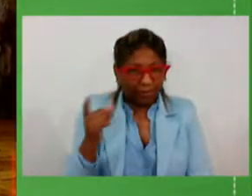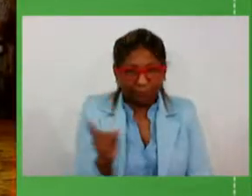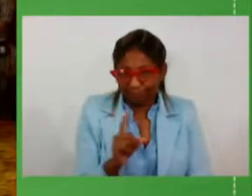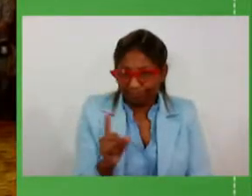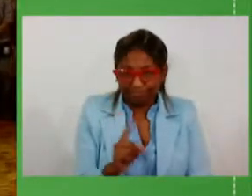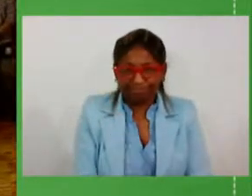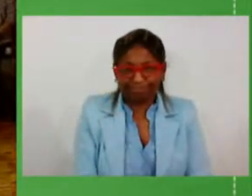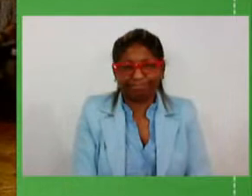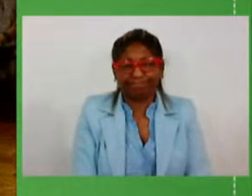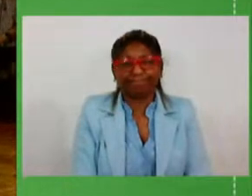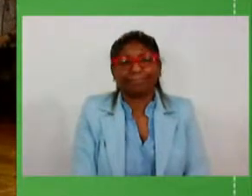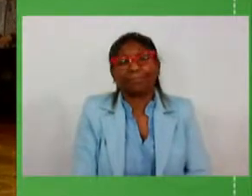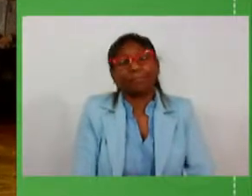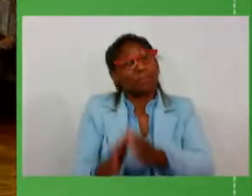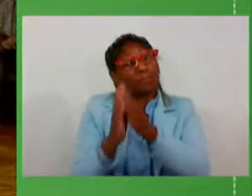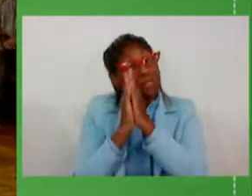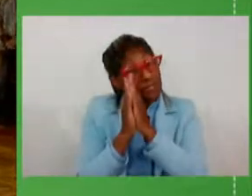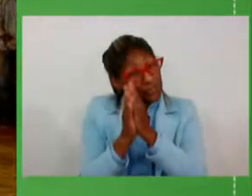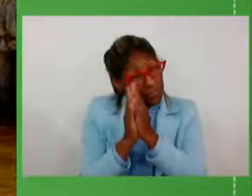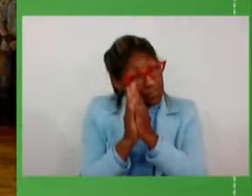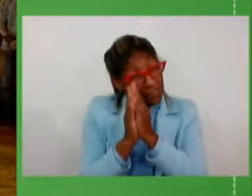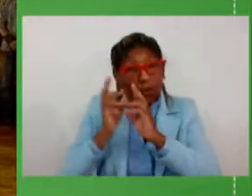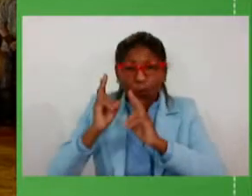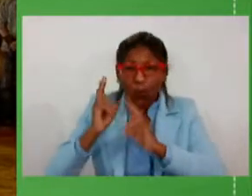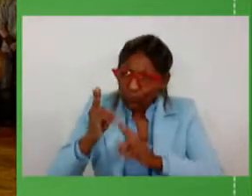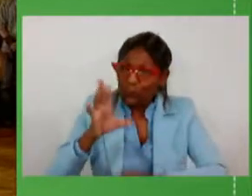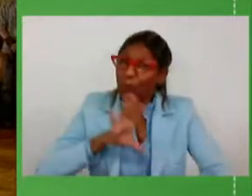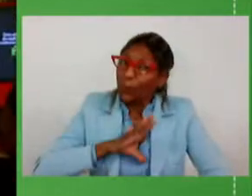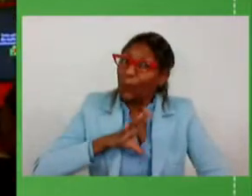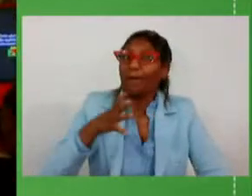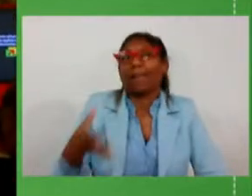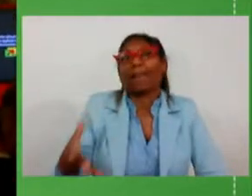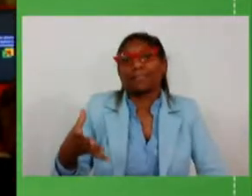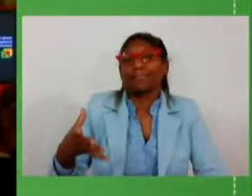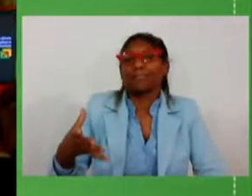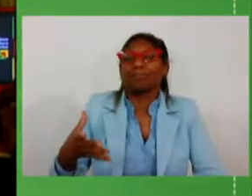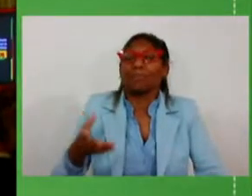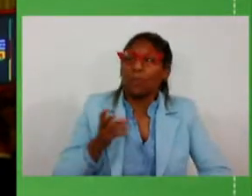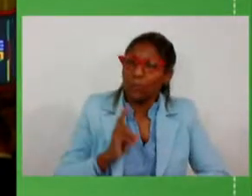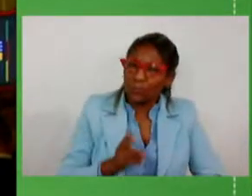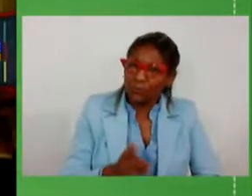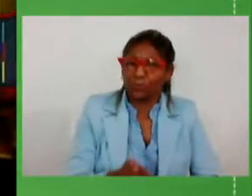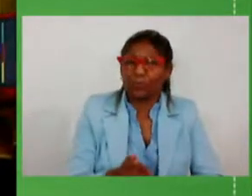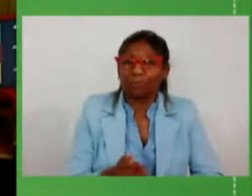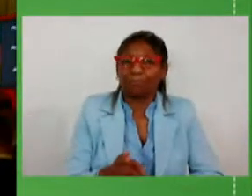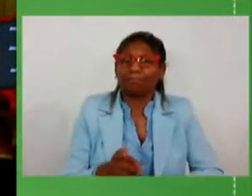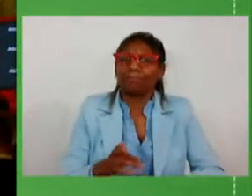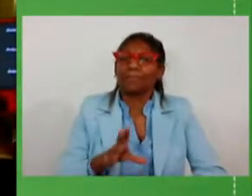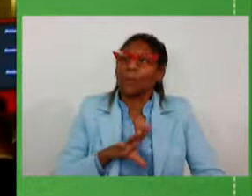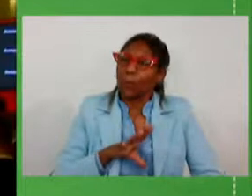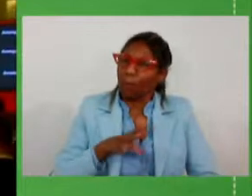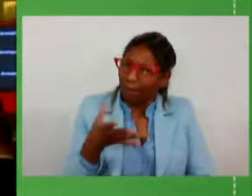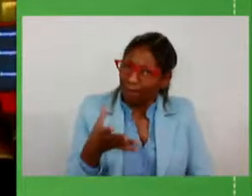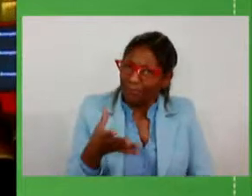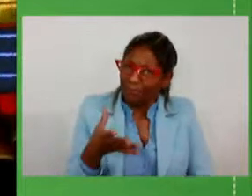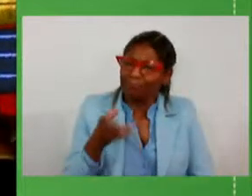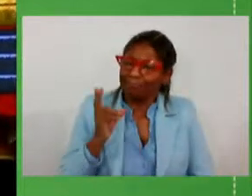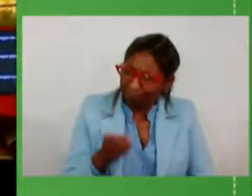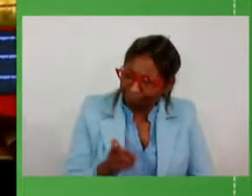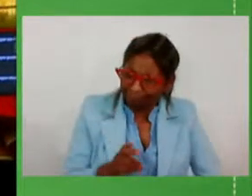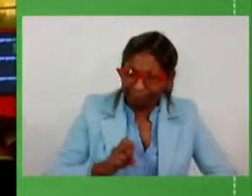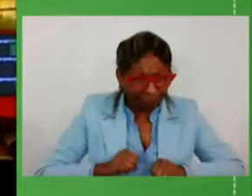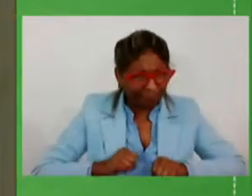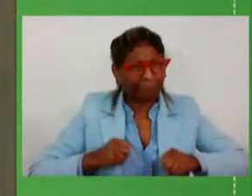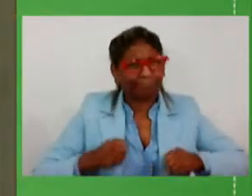rogamos a eles que mantenham essa coragem que continuem com a ousadia de enfrentamento dos